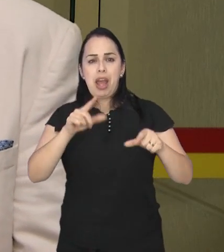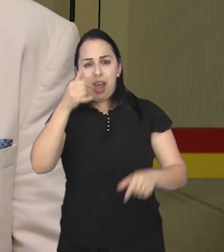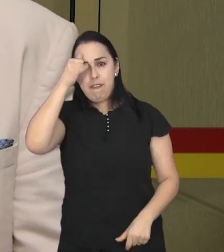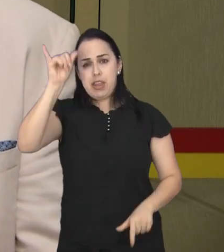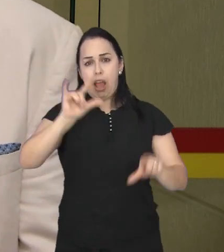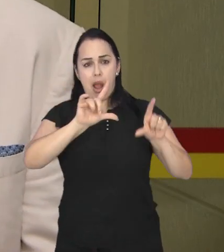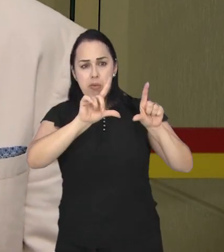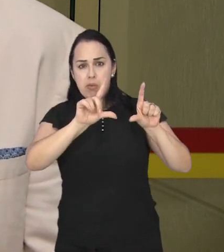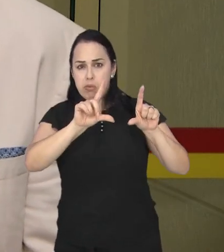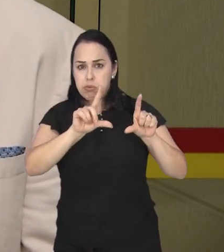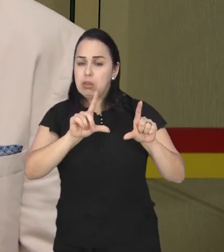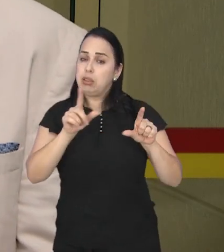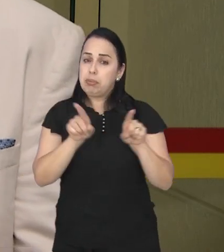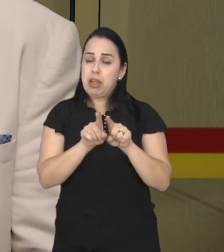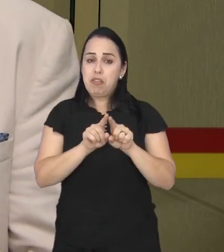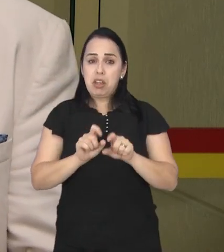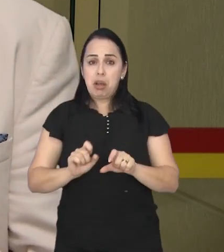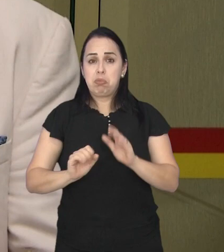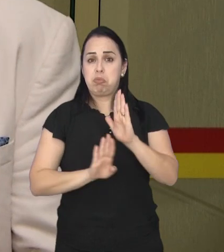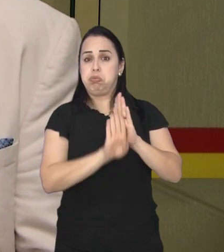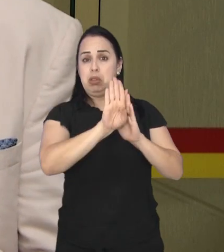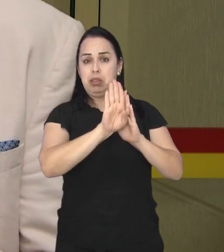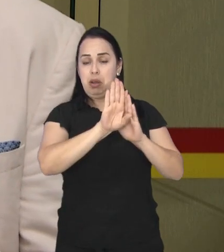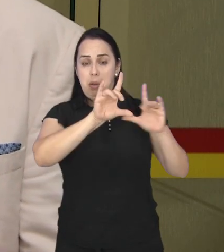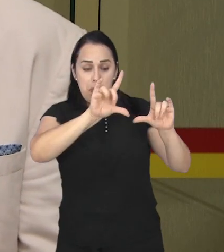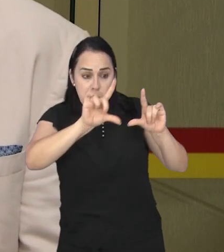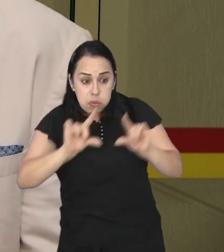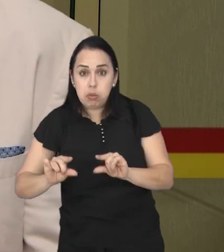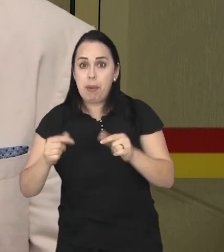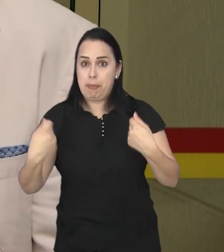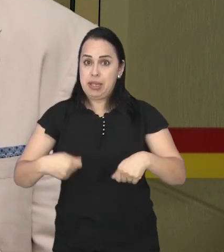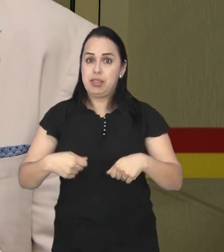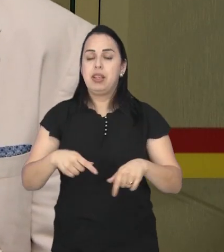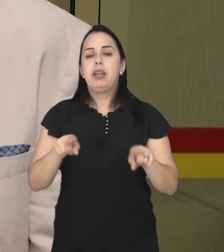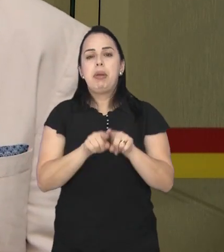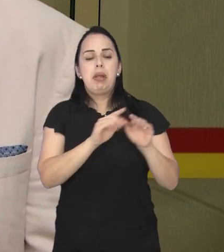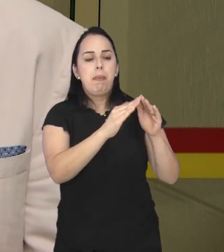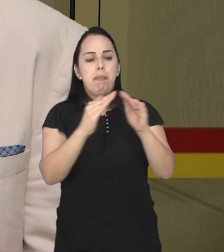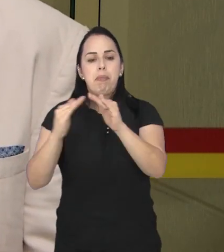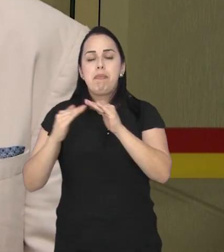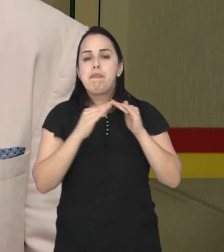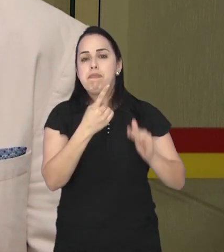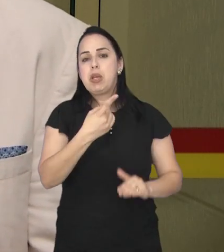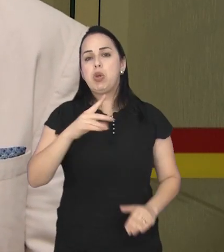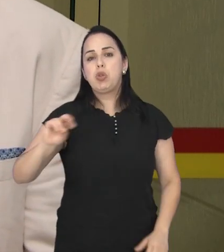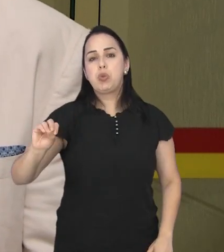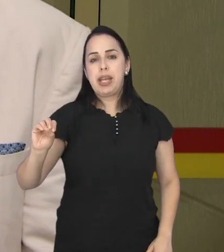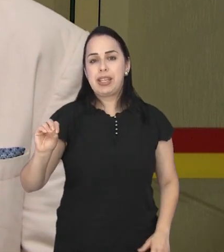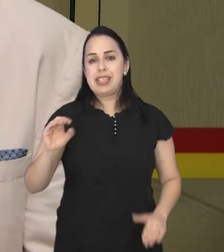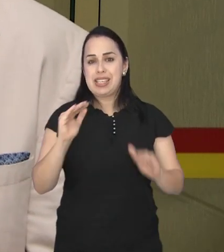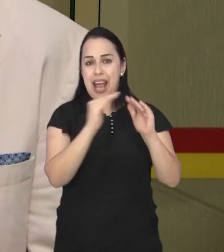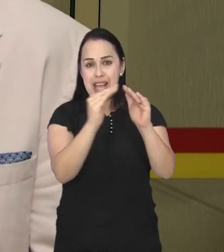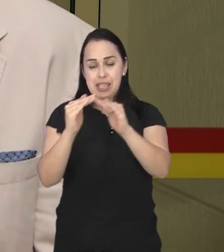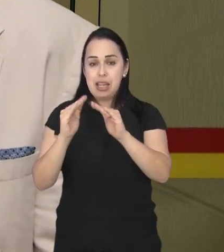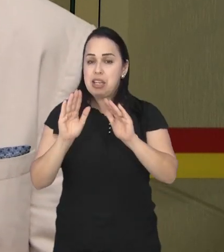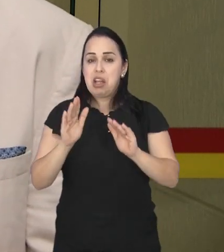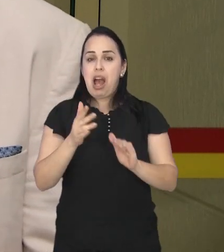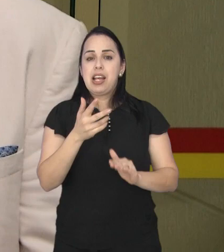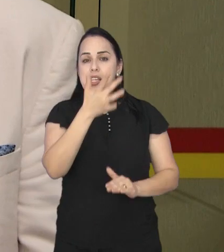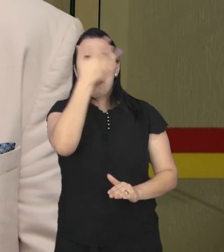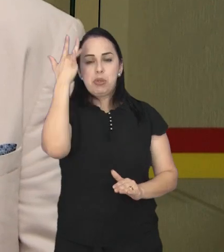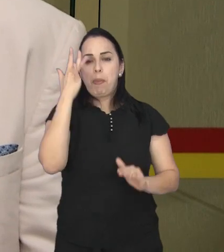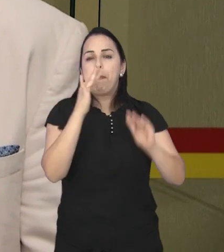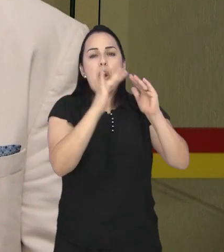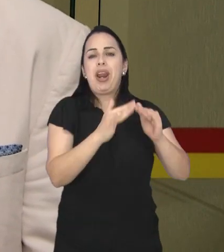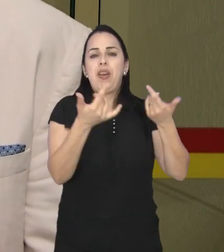coibir o aumento, porque hoje tem 1.250 casas em área de risco. Ninguém quer morar ali, mas é